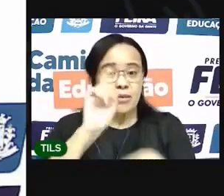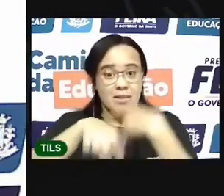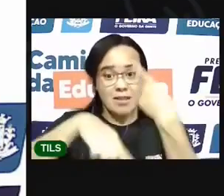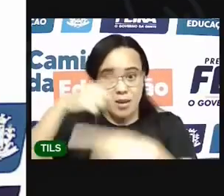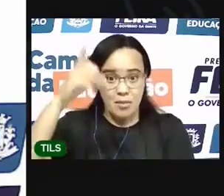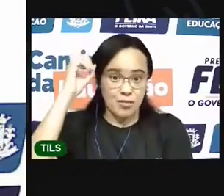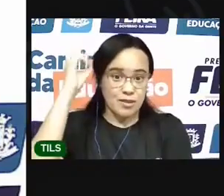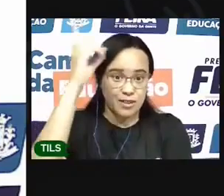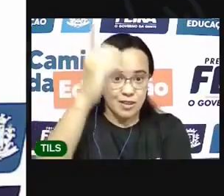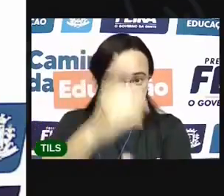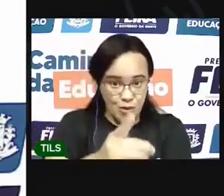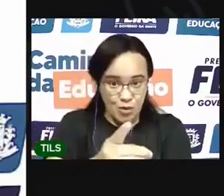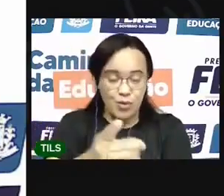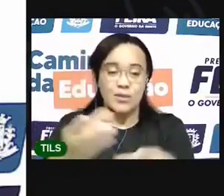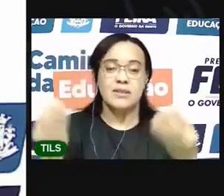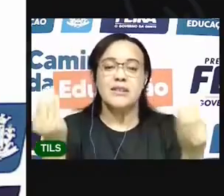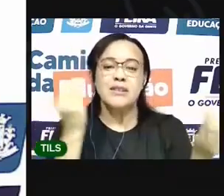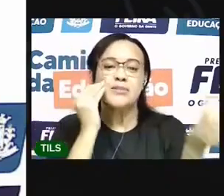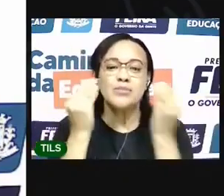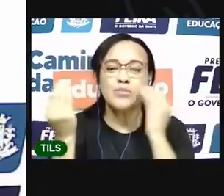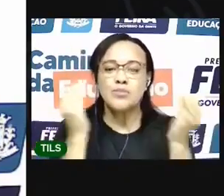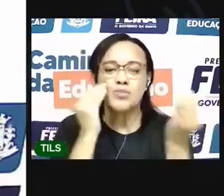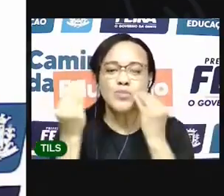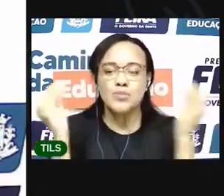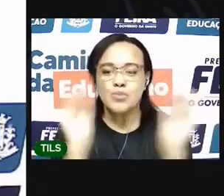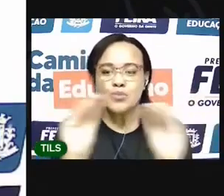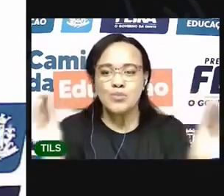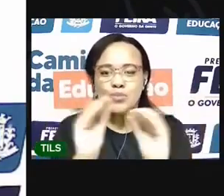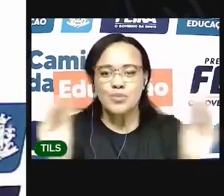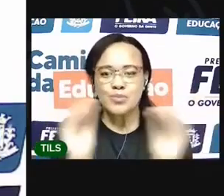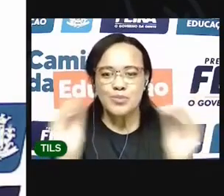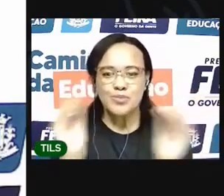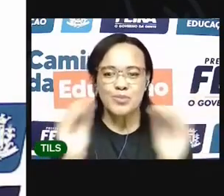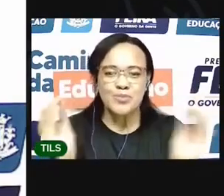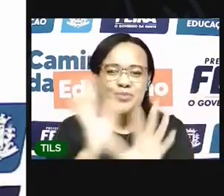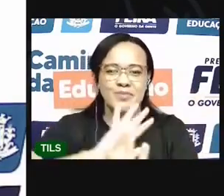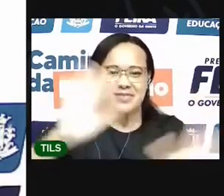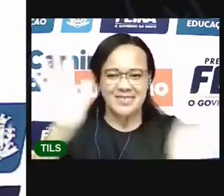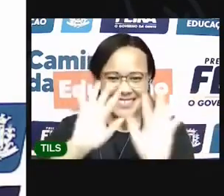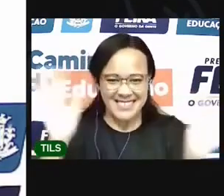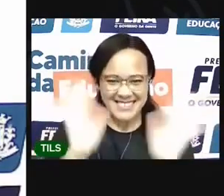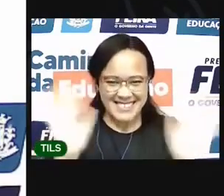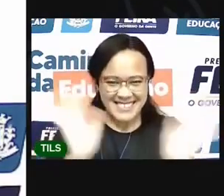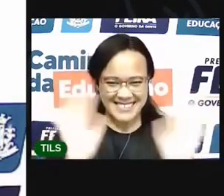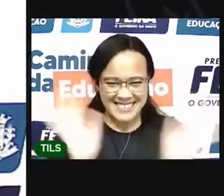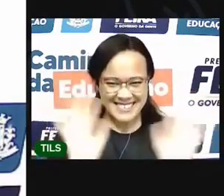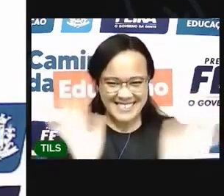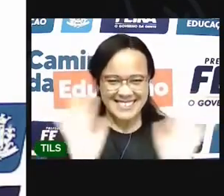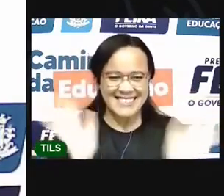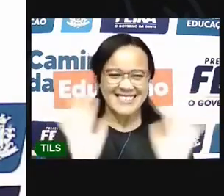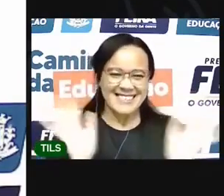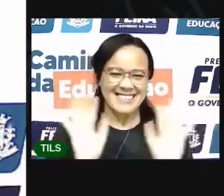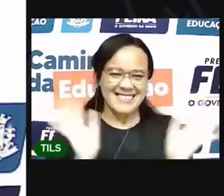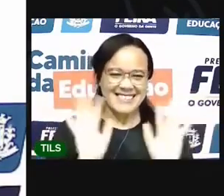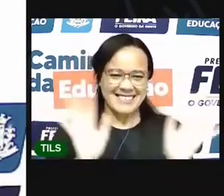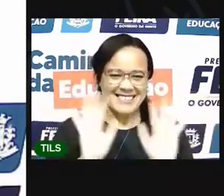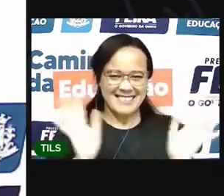encontro Beijo grande Tchau Tchau Tchau Tchau Tchau Tchau